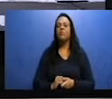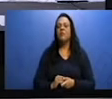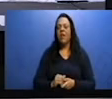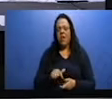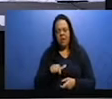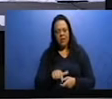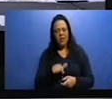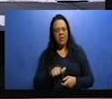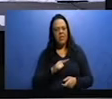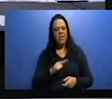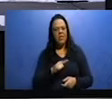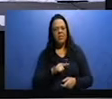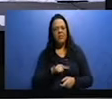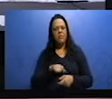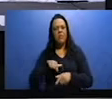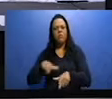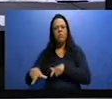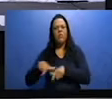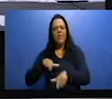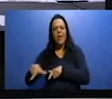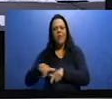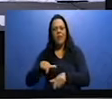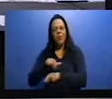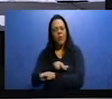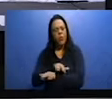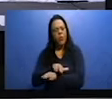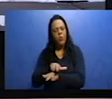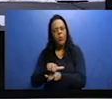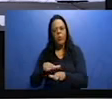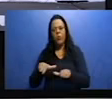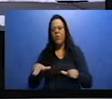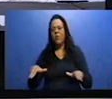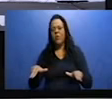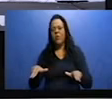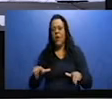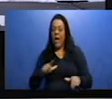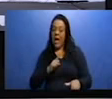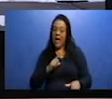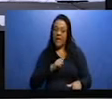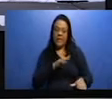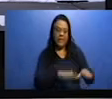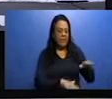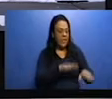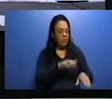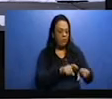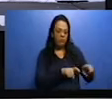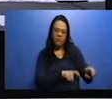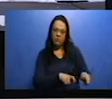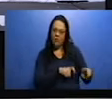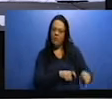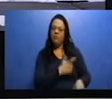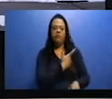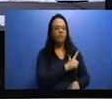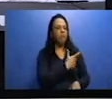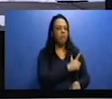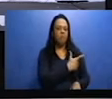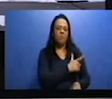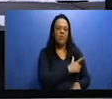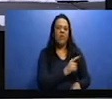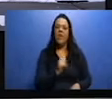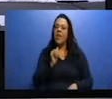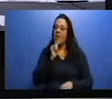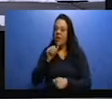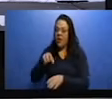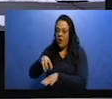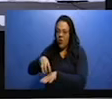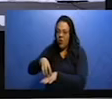diversos tipos de serviços que muitas vezes não estão presentes na zona rural, como por exemplo, transporte coletivo,